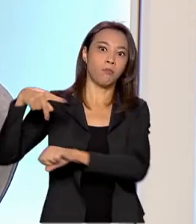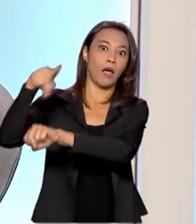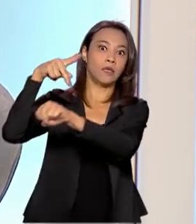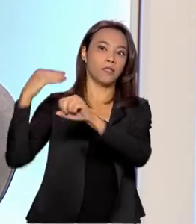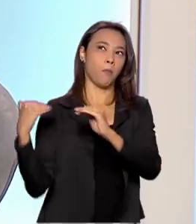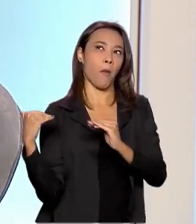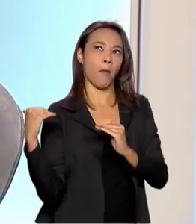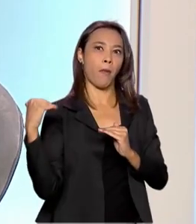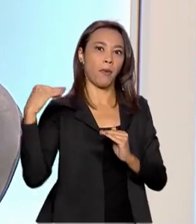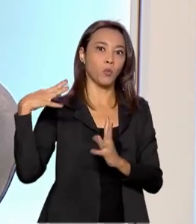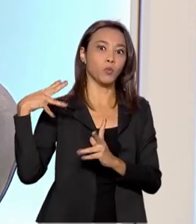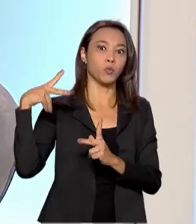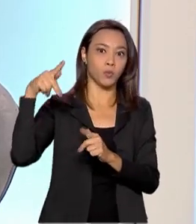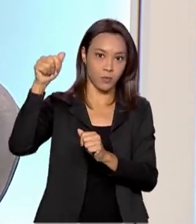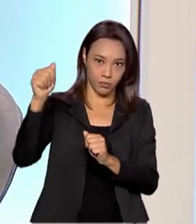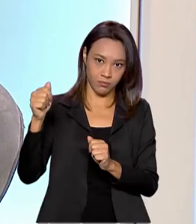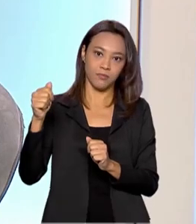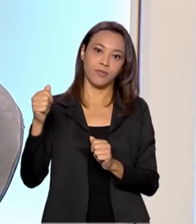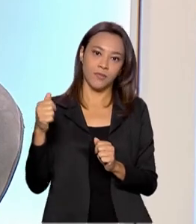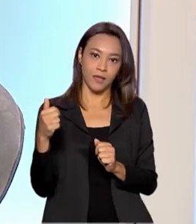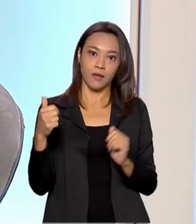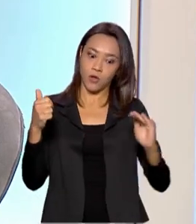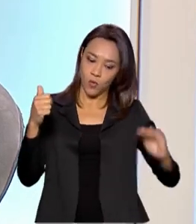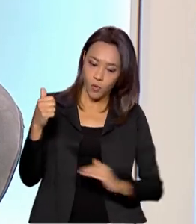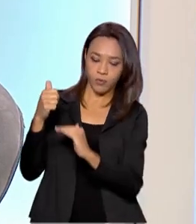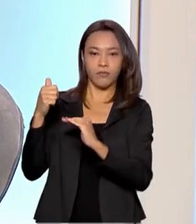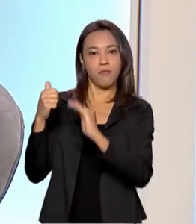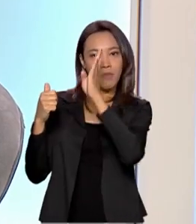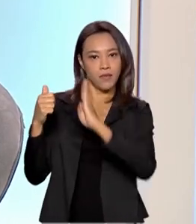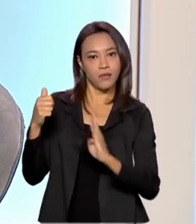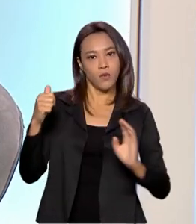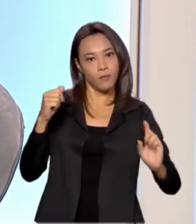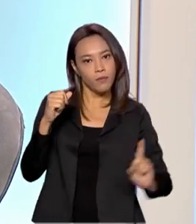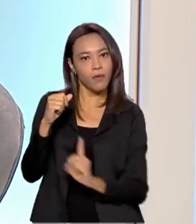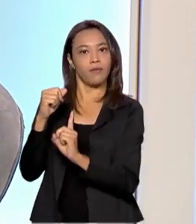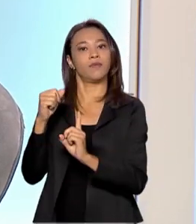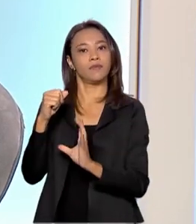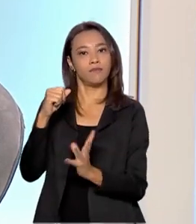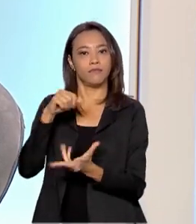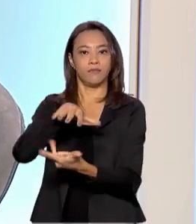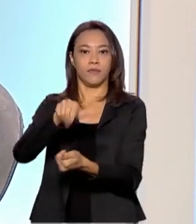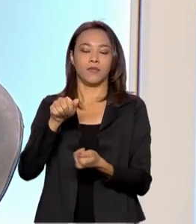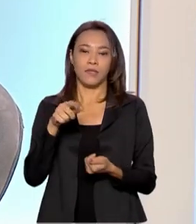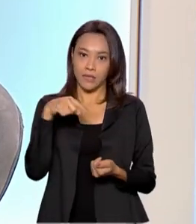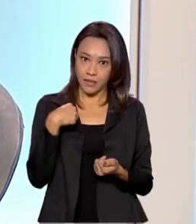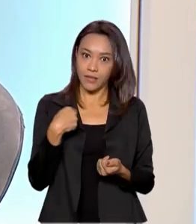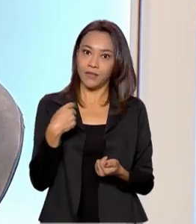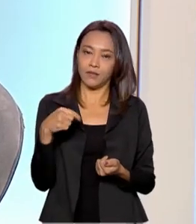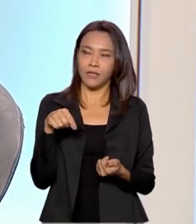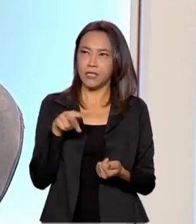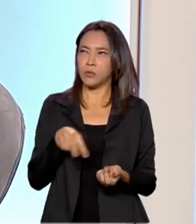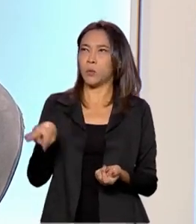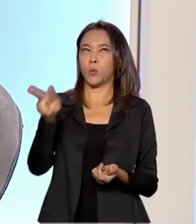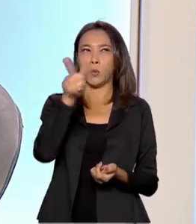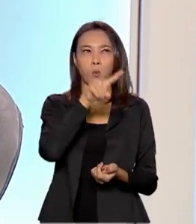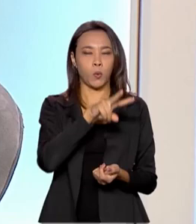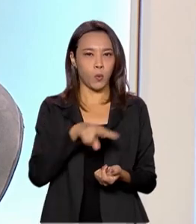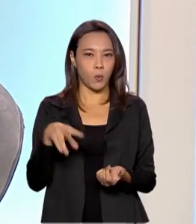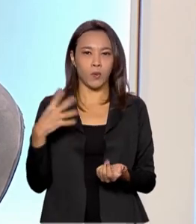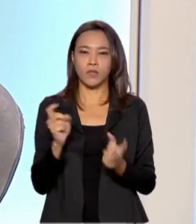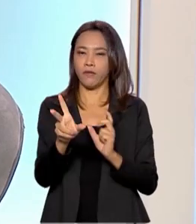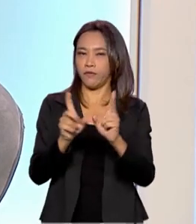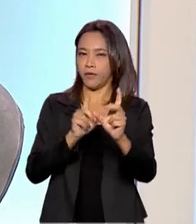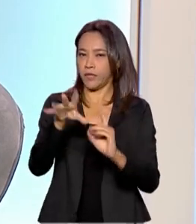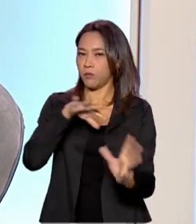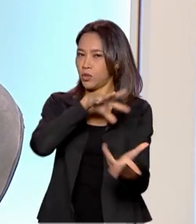de petróleo do mundo. Isso muda completamente a inserção do Brasil nessa geopolítica mundial do petróleo, considerando